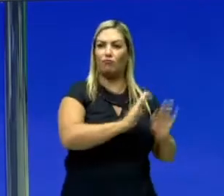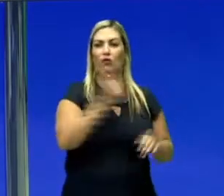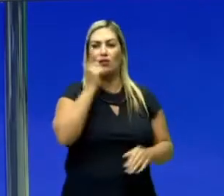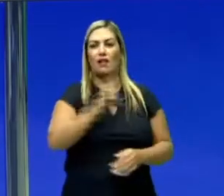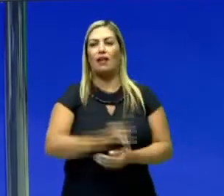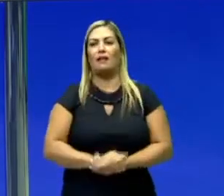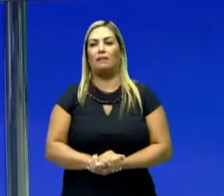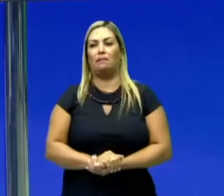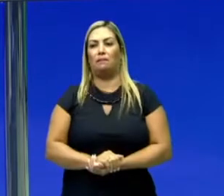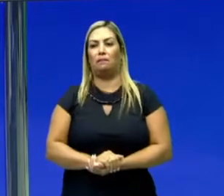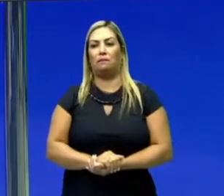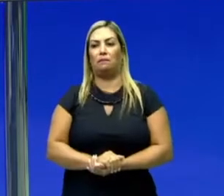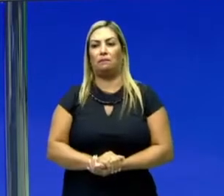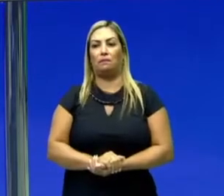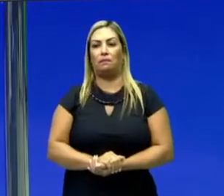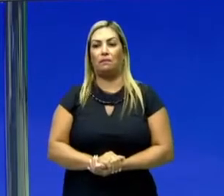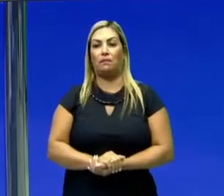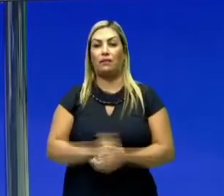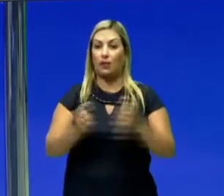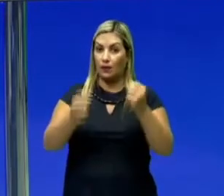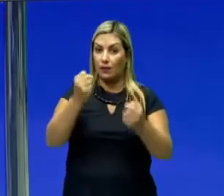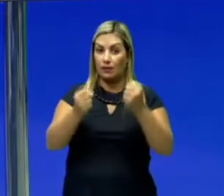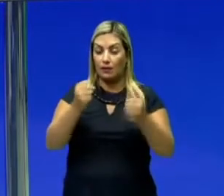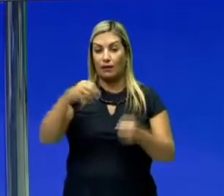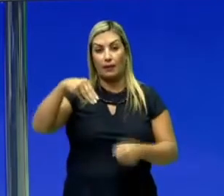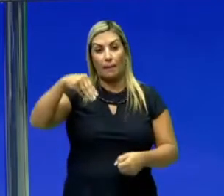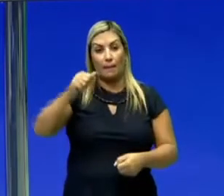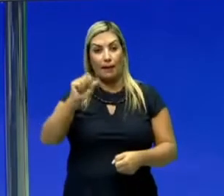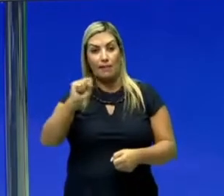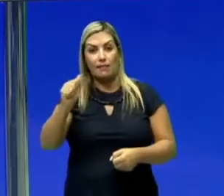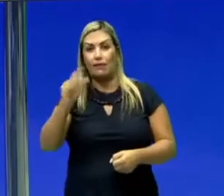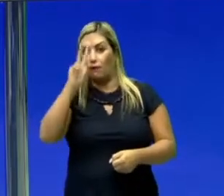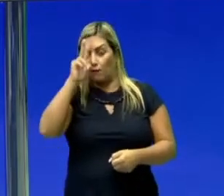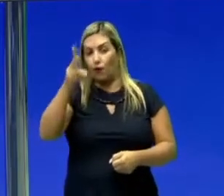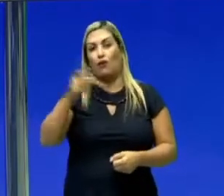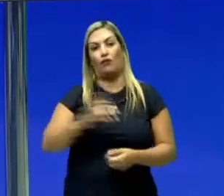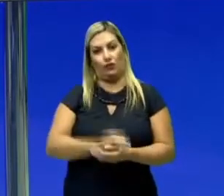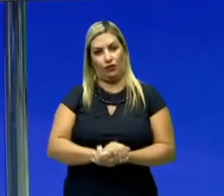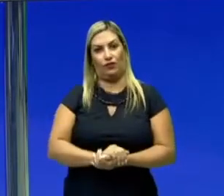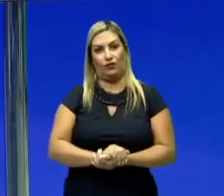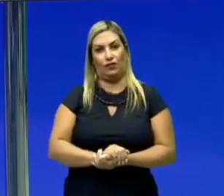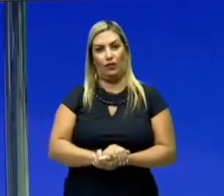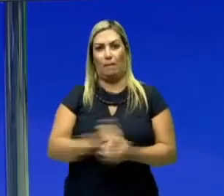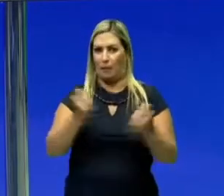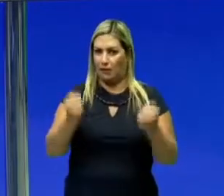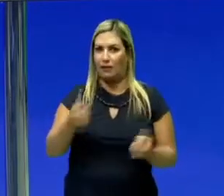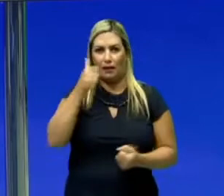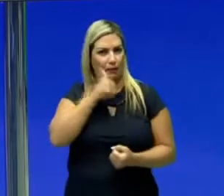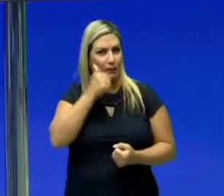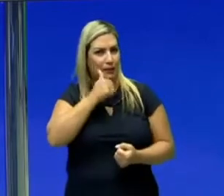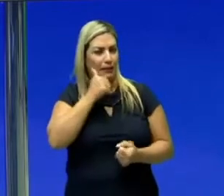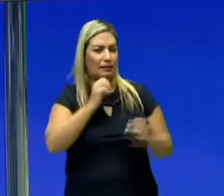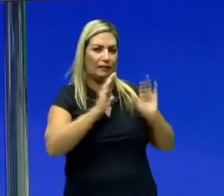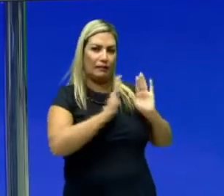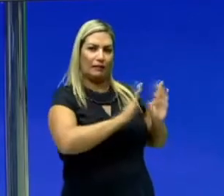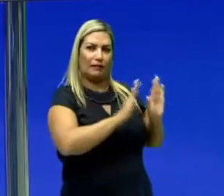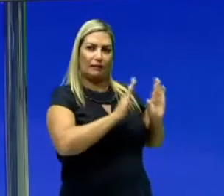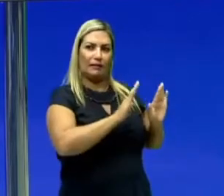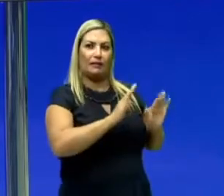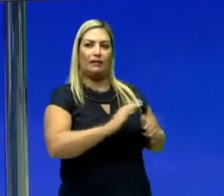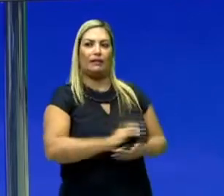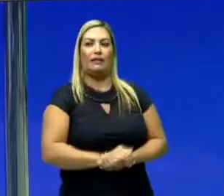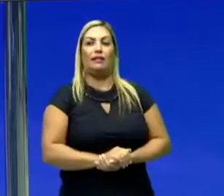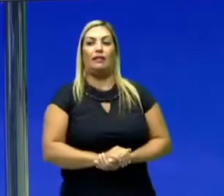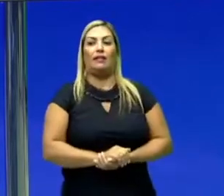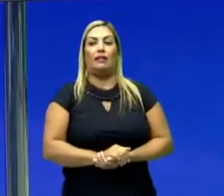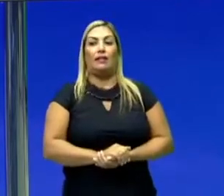isso. Então, olha só. Esse carro tem uma massa muito grande para ela, em torno de uma tonelada, mil quilogramas. Então o que acontece?